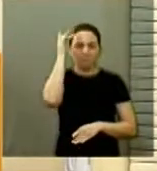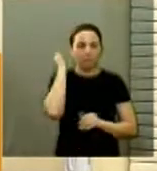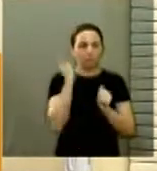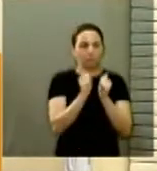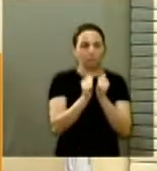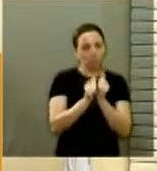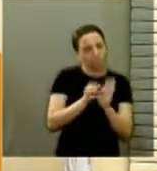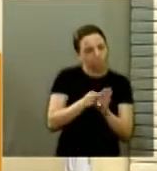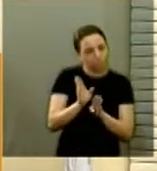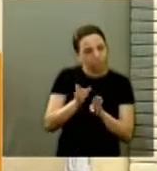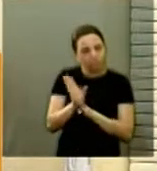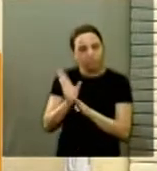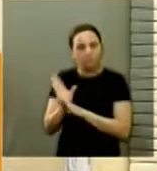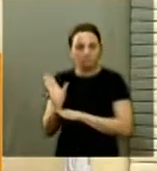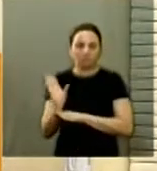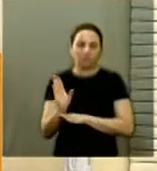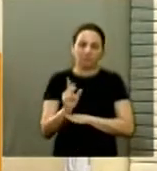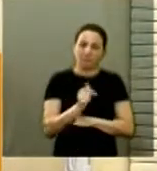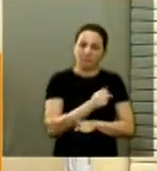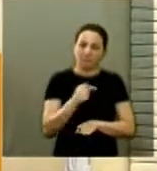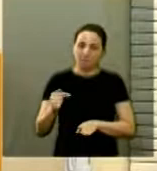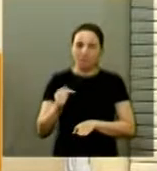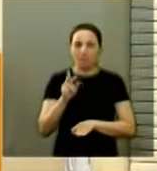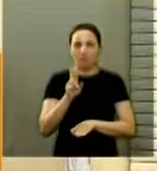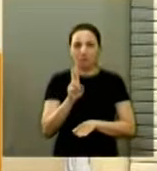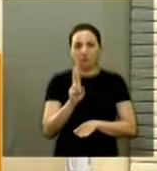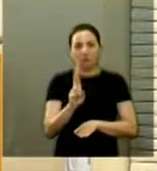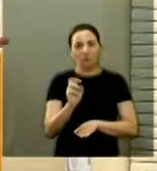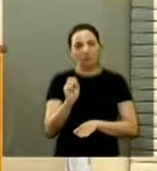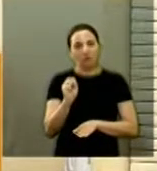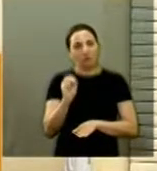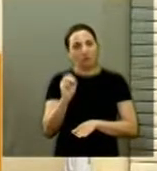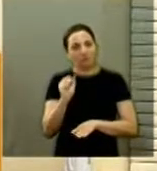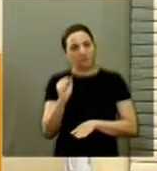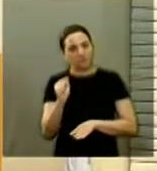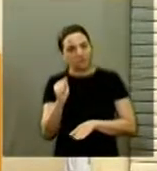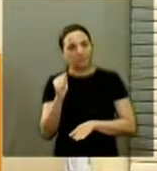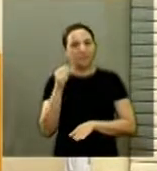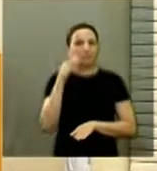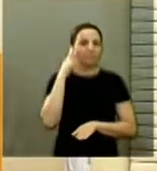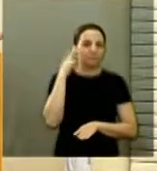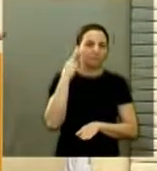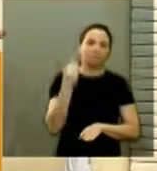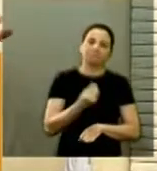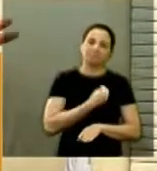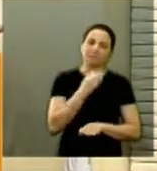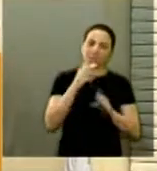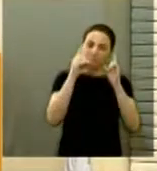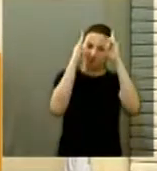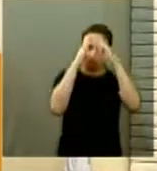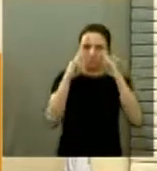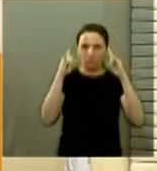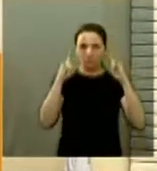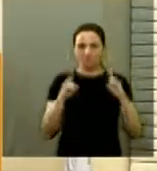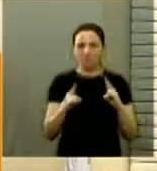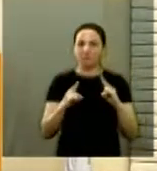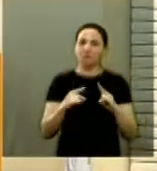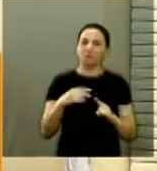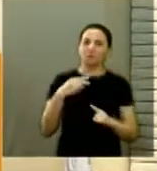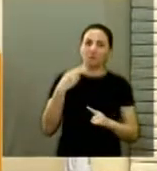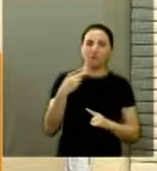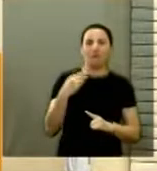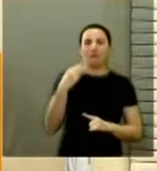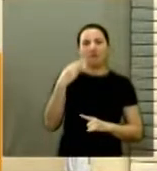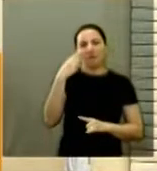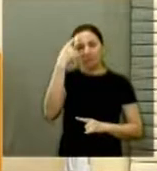orientações para a Semana do Rosa. Inclusive vai ter participação do pessoal do circo, estar lá perante uma meia hora com as